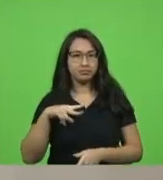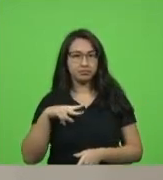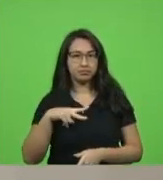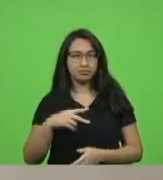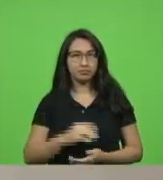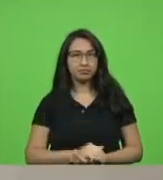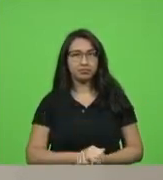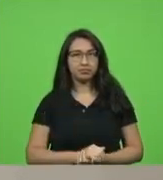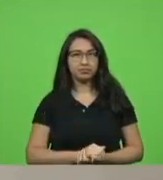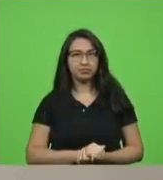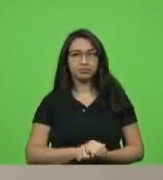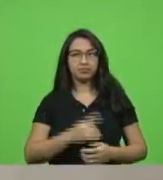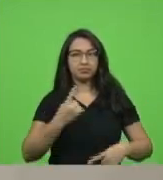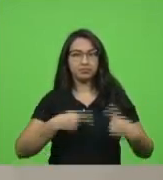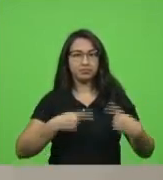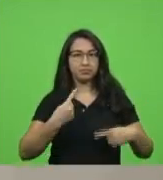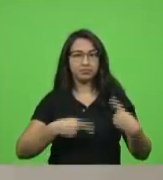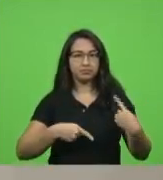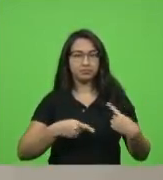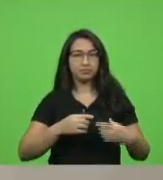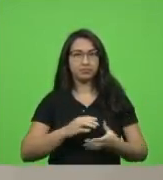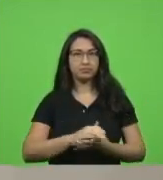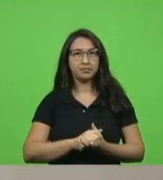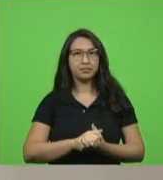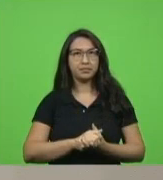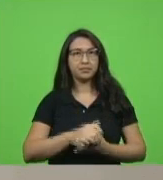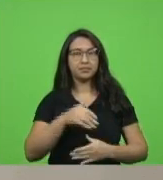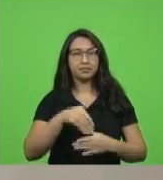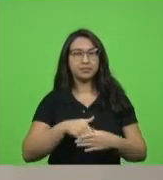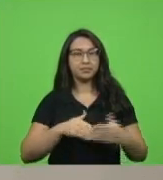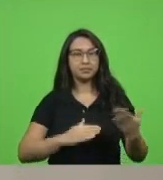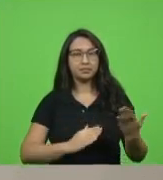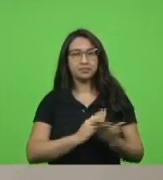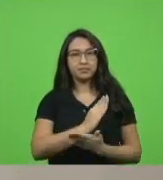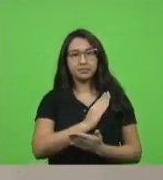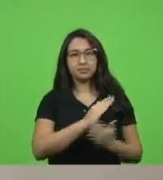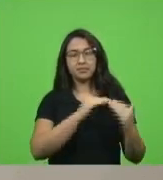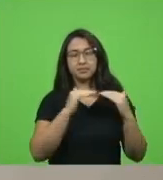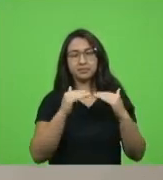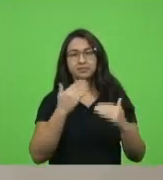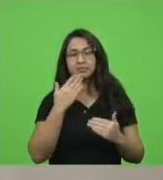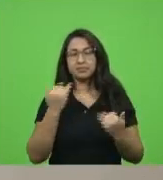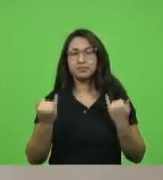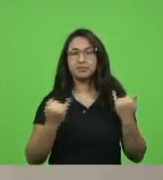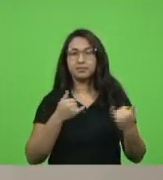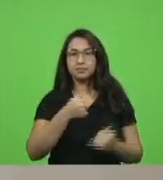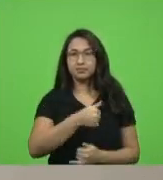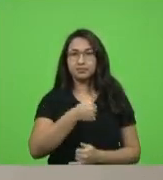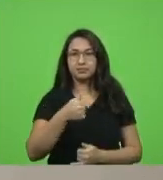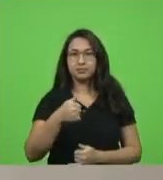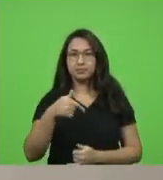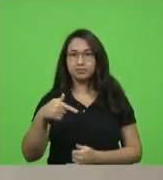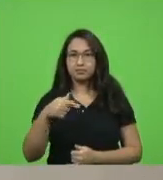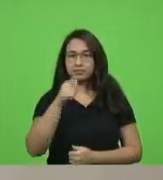votação deputados que aprovam permaneçam como se encontra aprovado por unanimidade pedido de informação 117 autor deputado João Amin solicitando ao